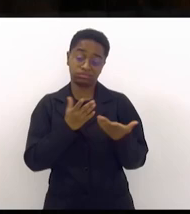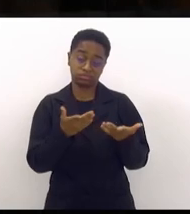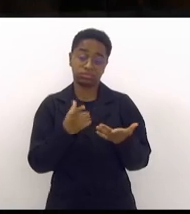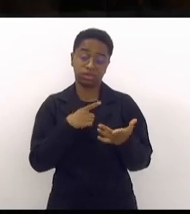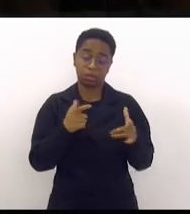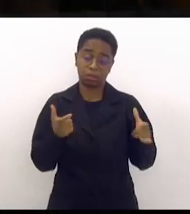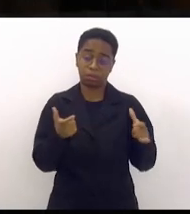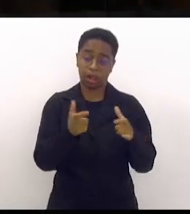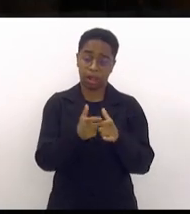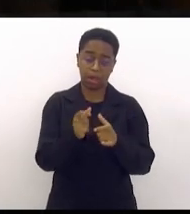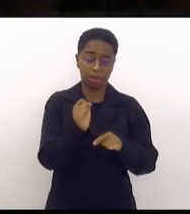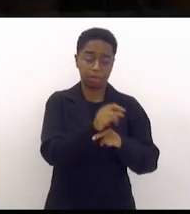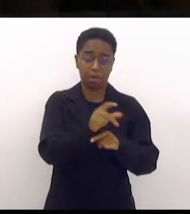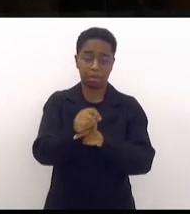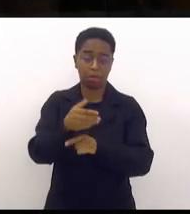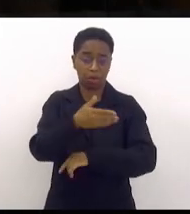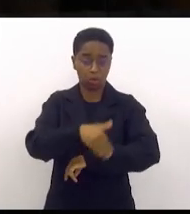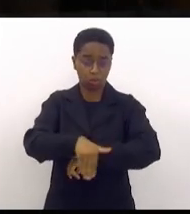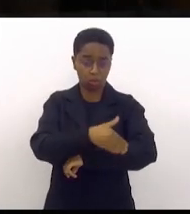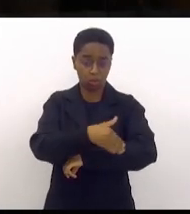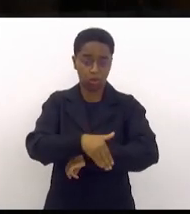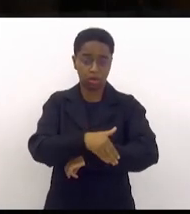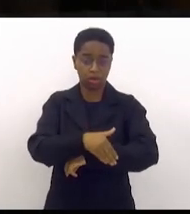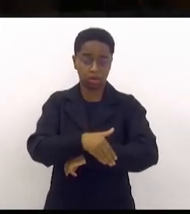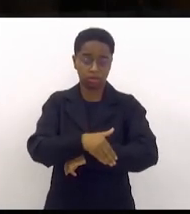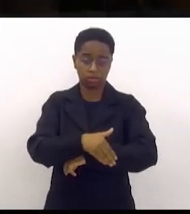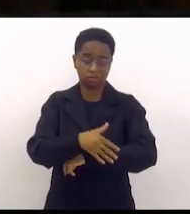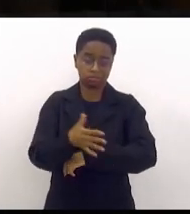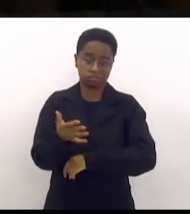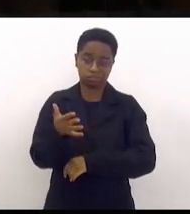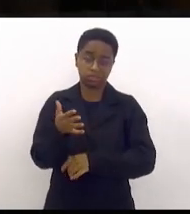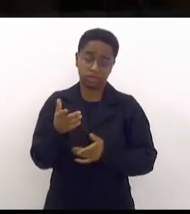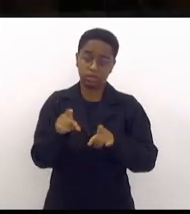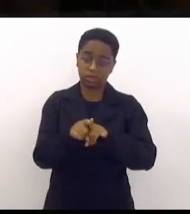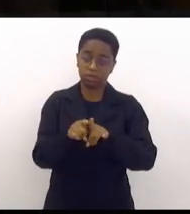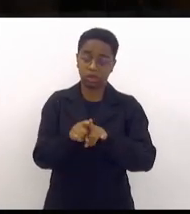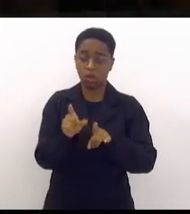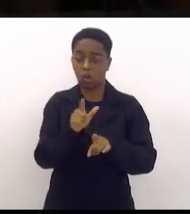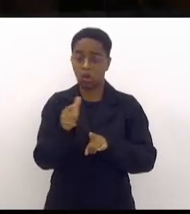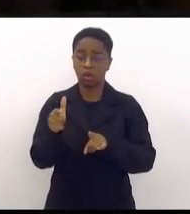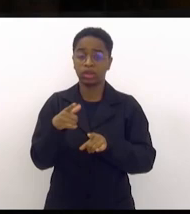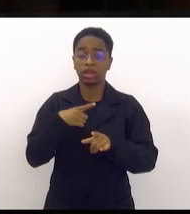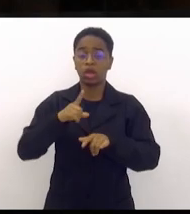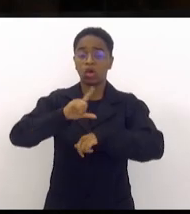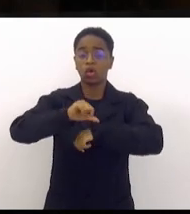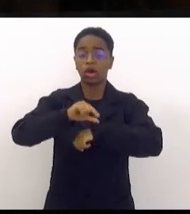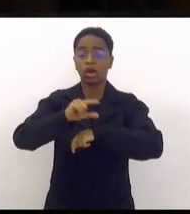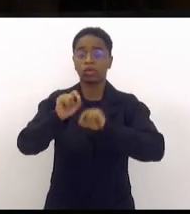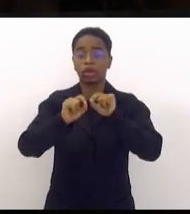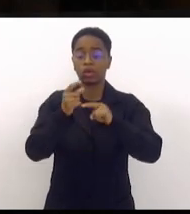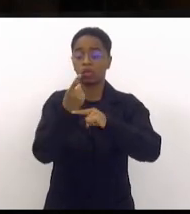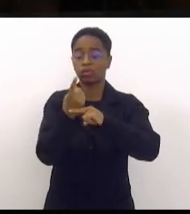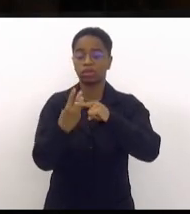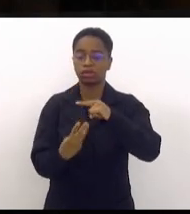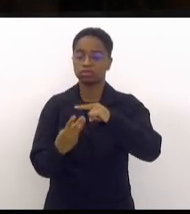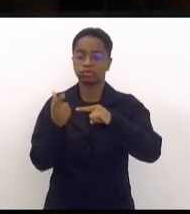pode ir para a rua no máximo e ainda tem os turnos, um terço. Você veja